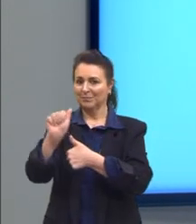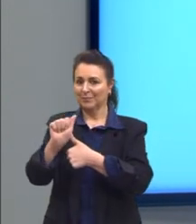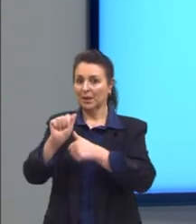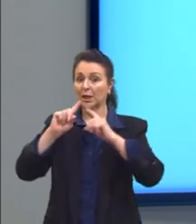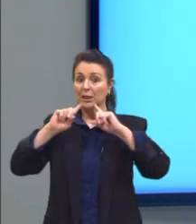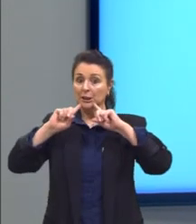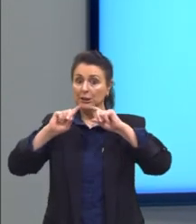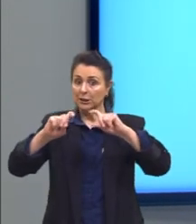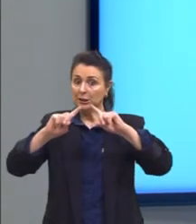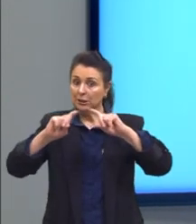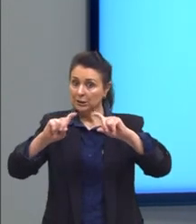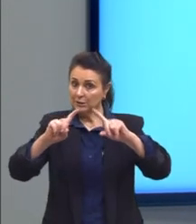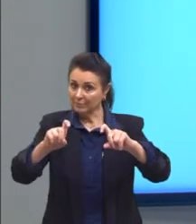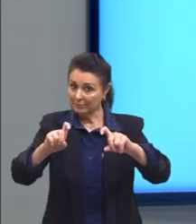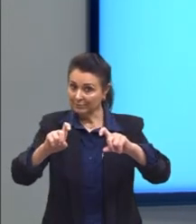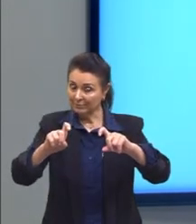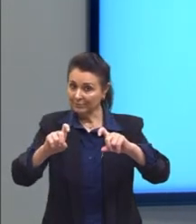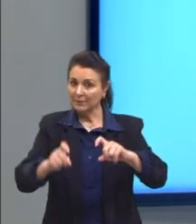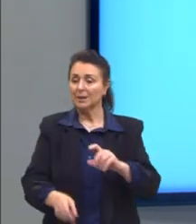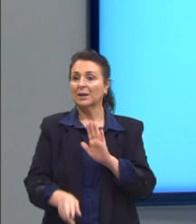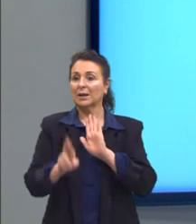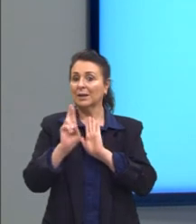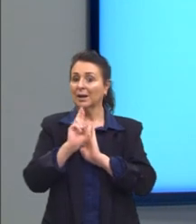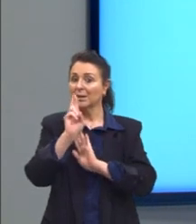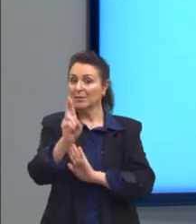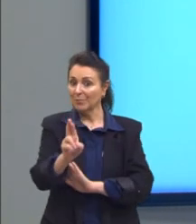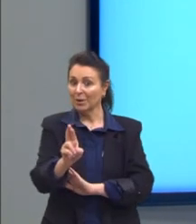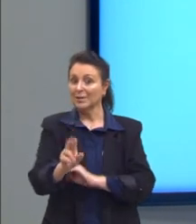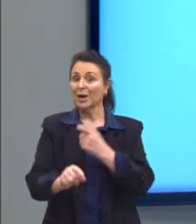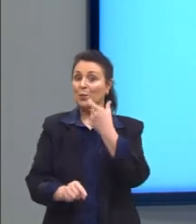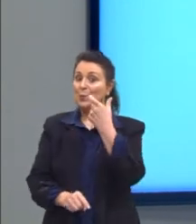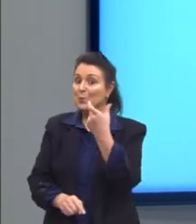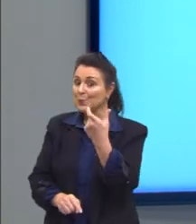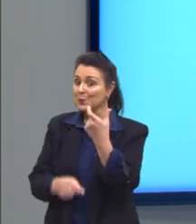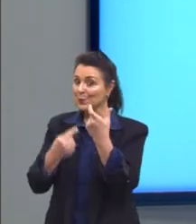Criticar. E o que vai nos dar a resposta é essa palavrinha aqui.